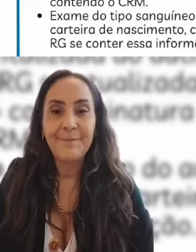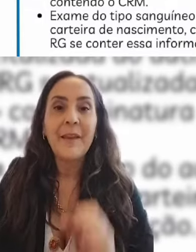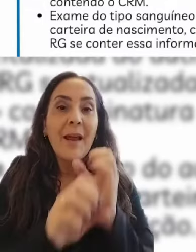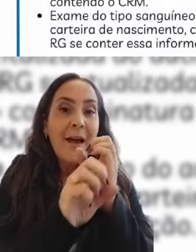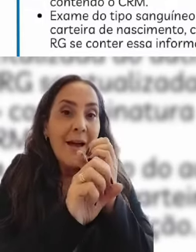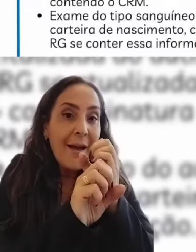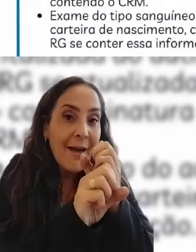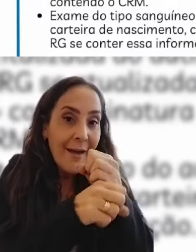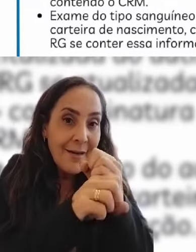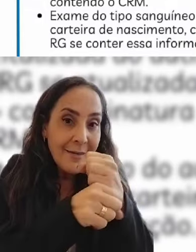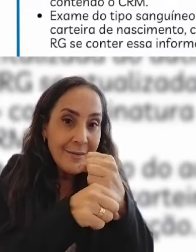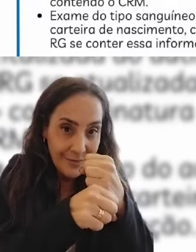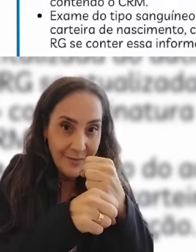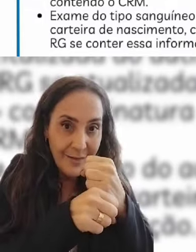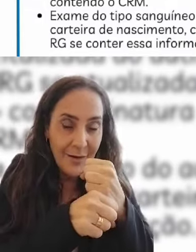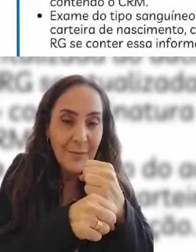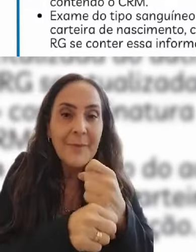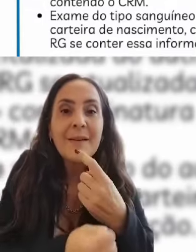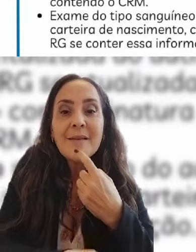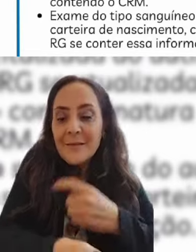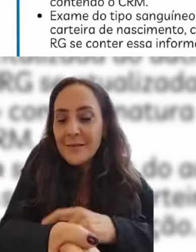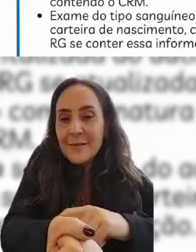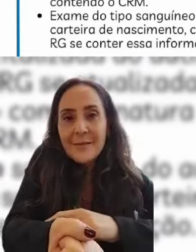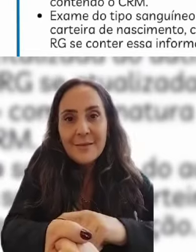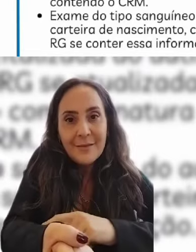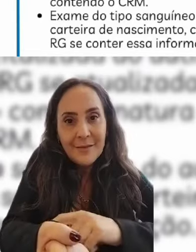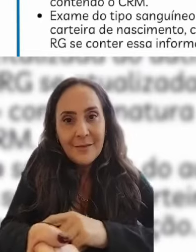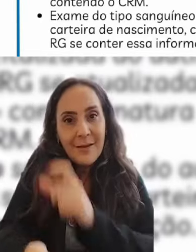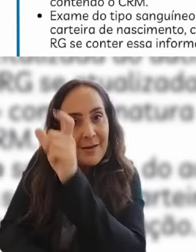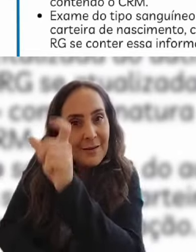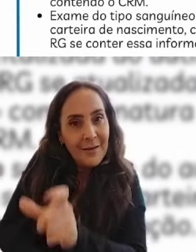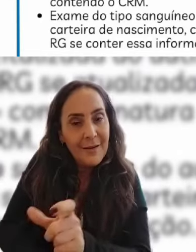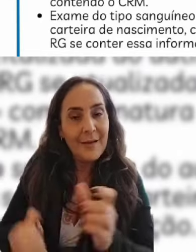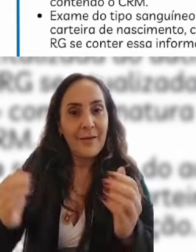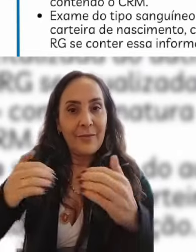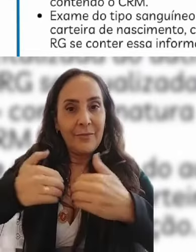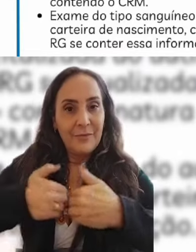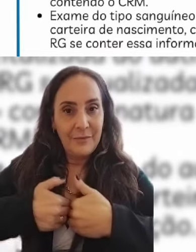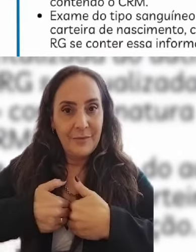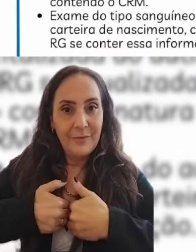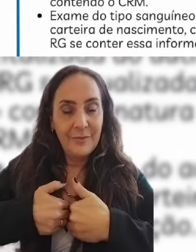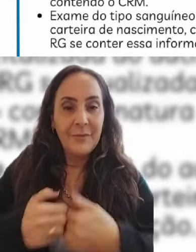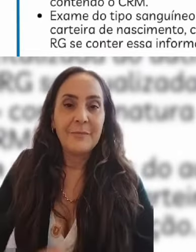de vacina ou o próprio RG se conter essa informação.